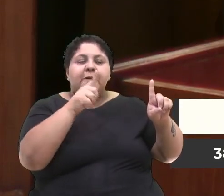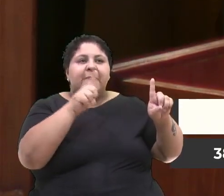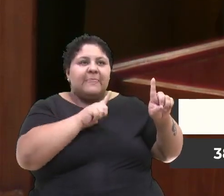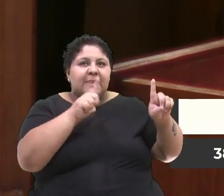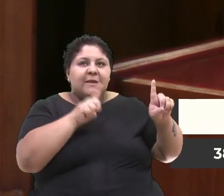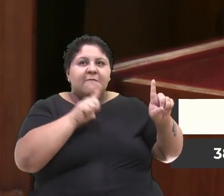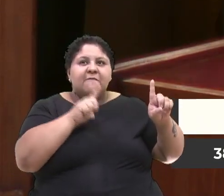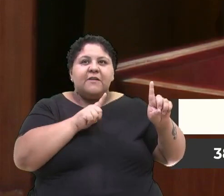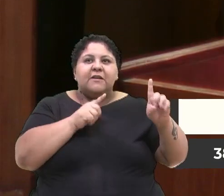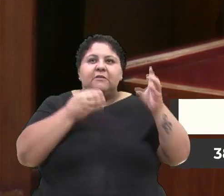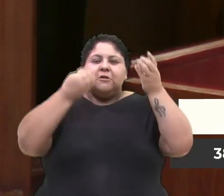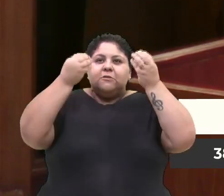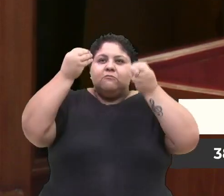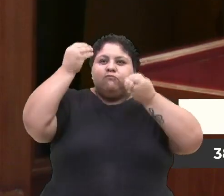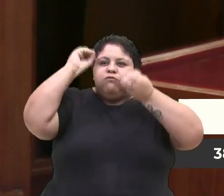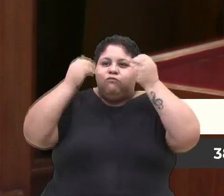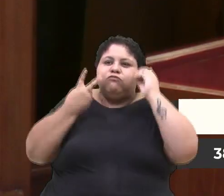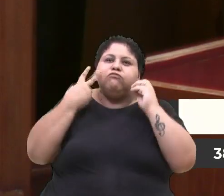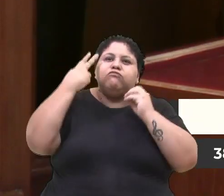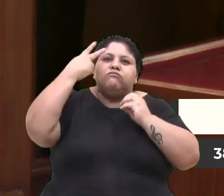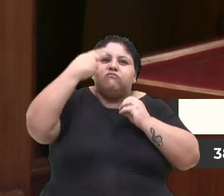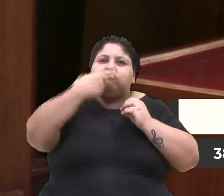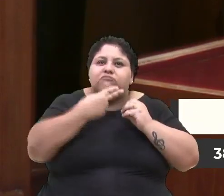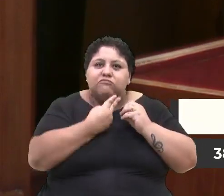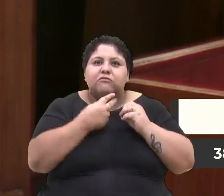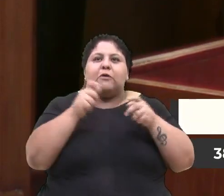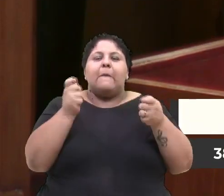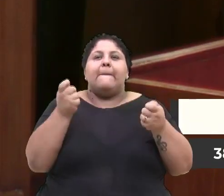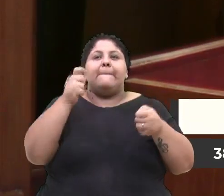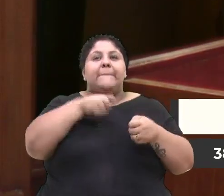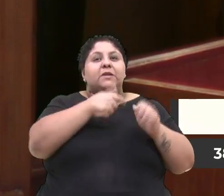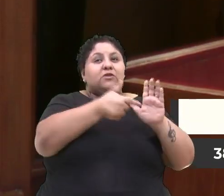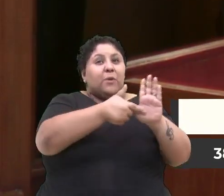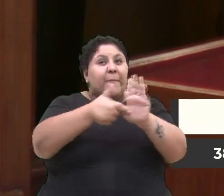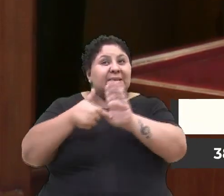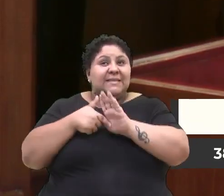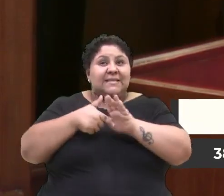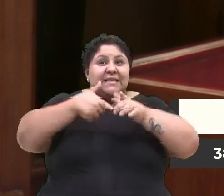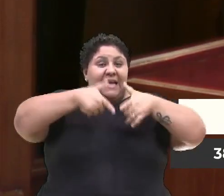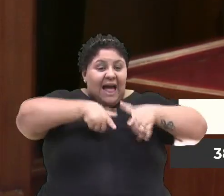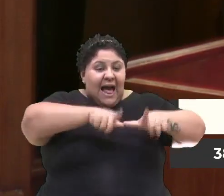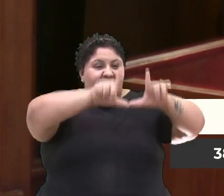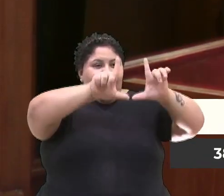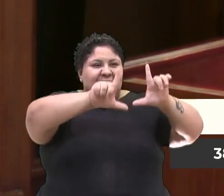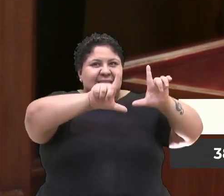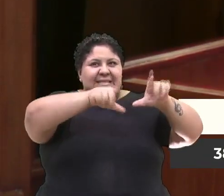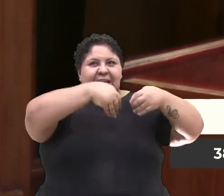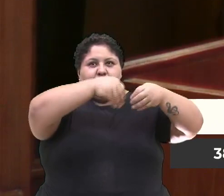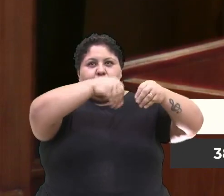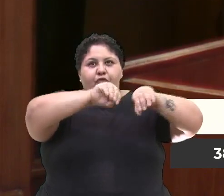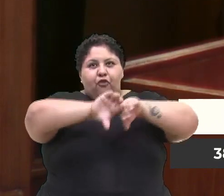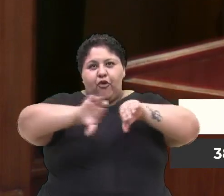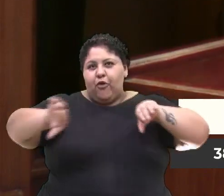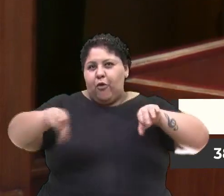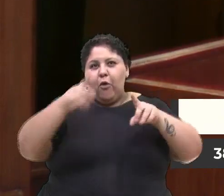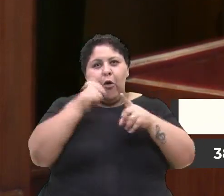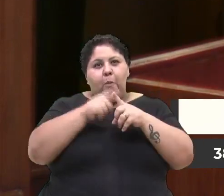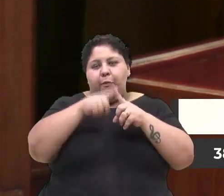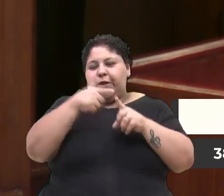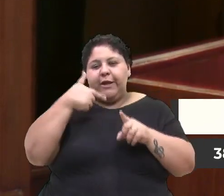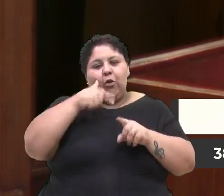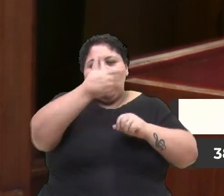implante, ela teve que apresentar atestado médico, porque ela não conseguia o atendimento